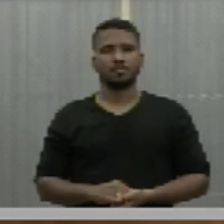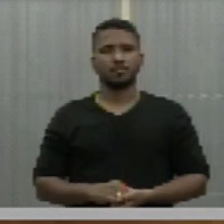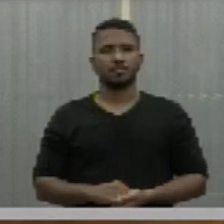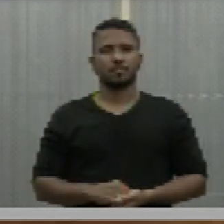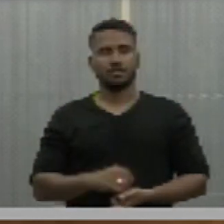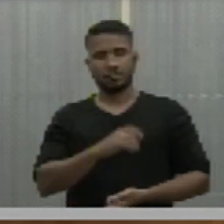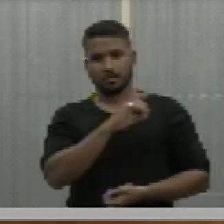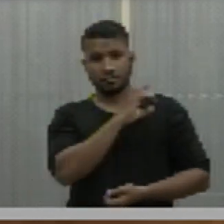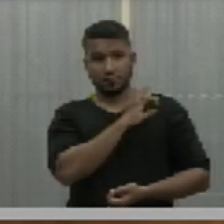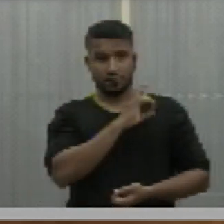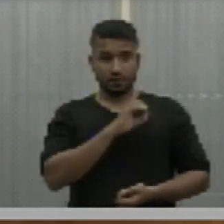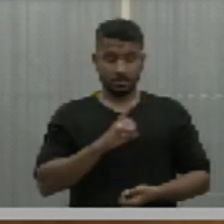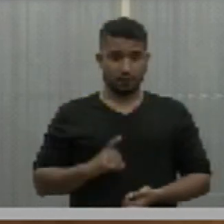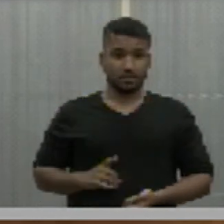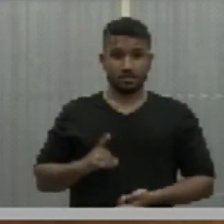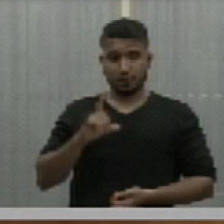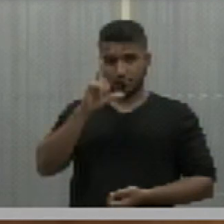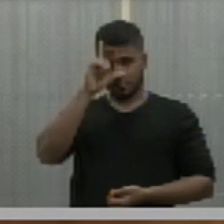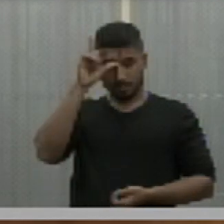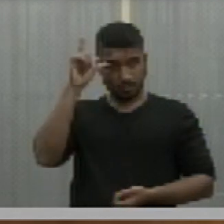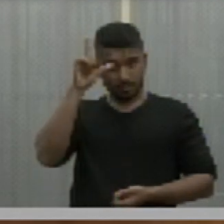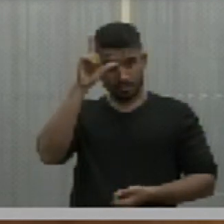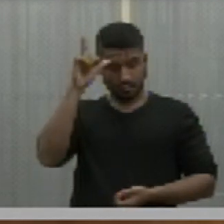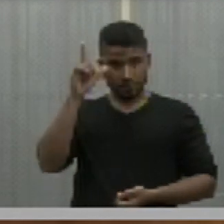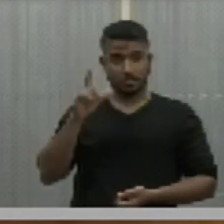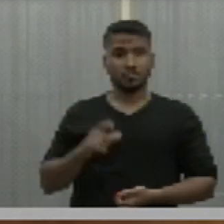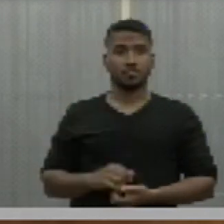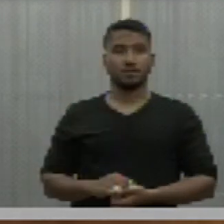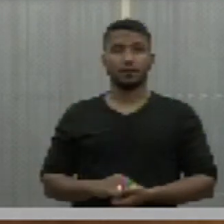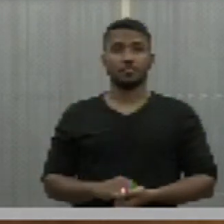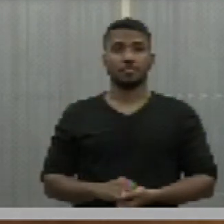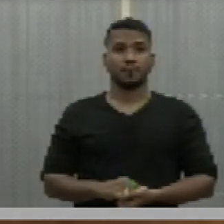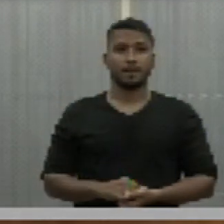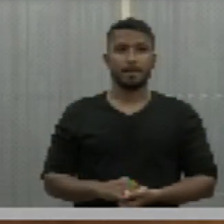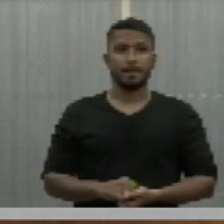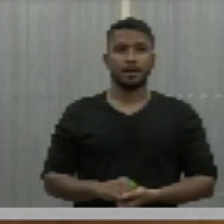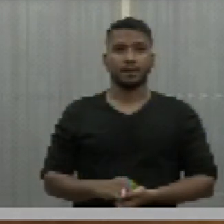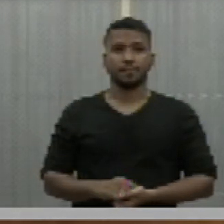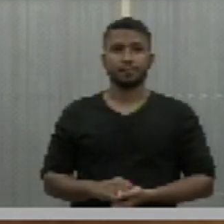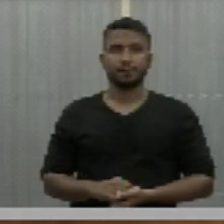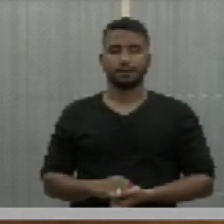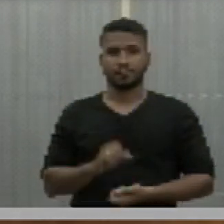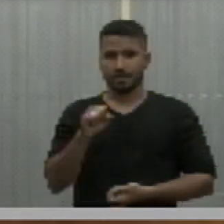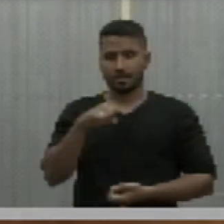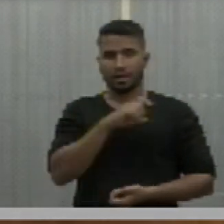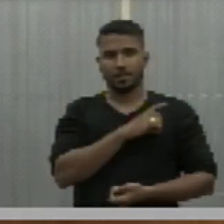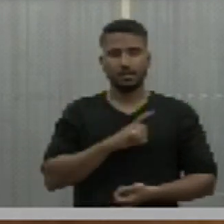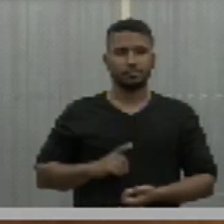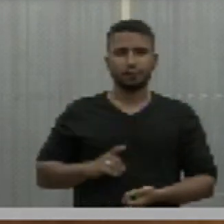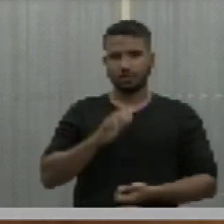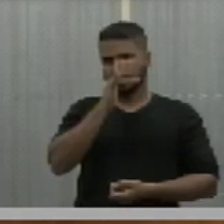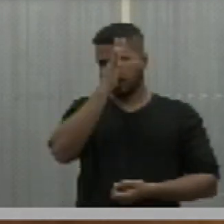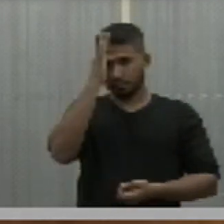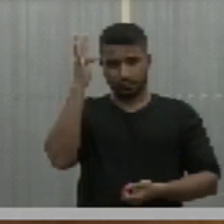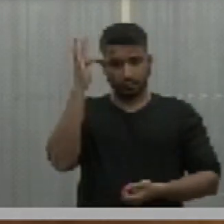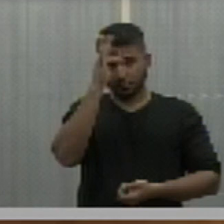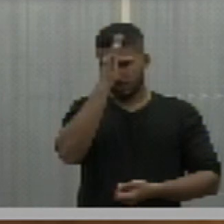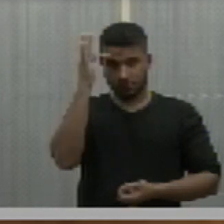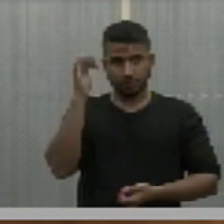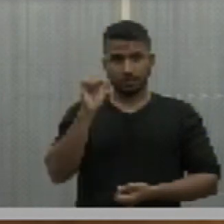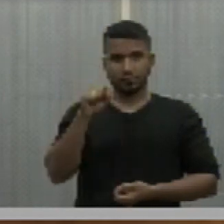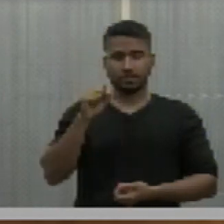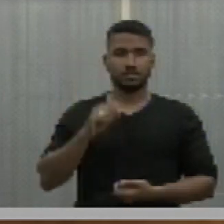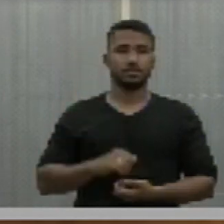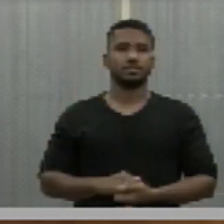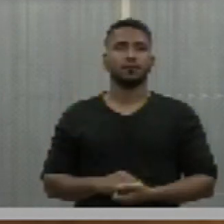Deputado Francisco Lima, como vota? Sim. Deputado Franzé Silva, sim.